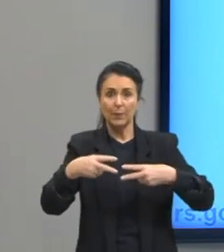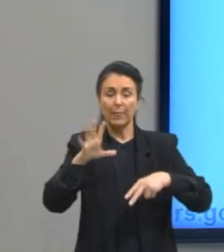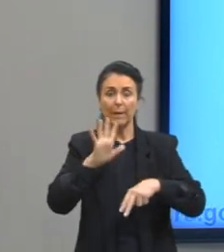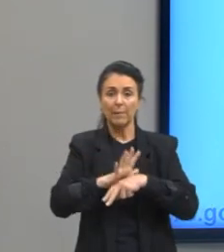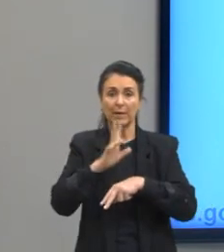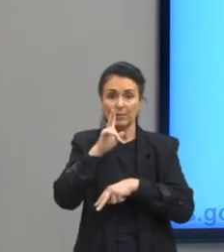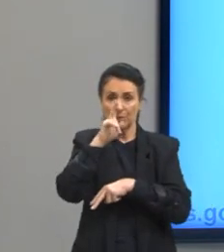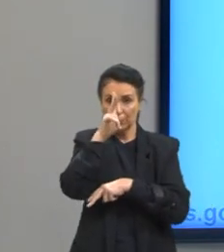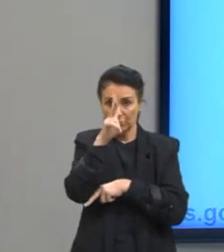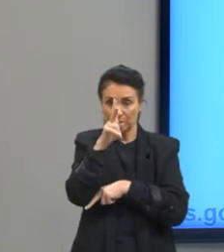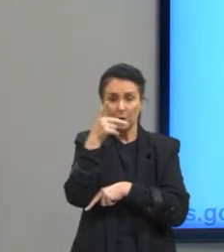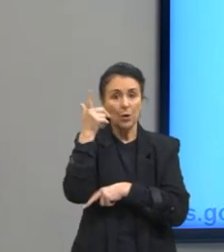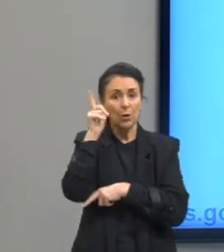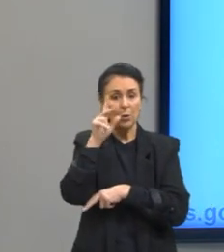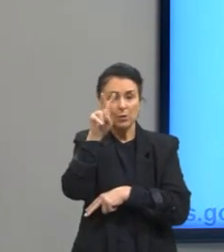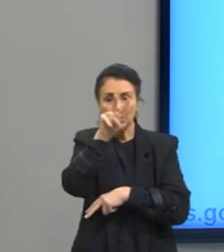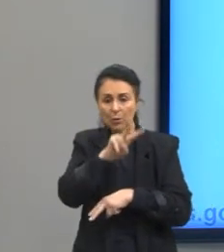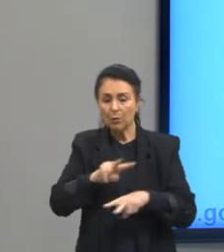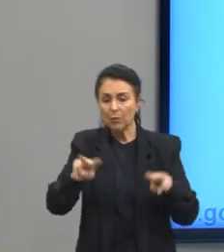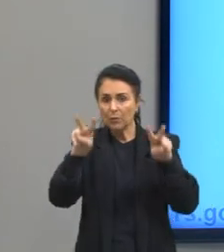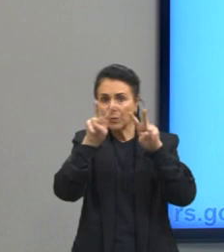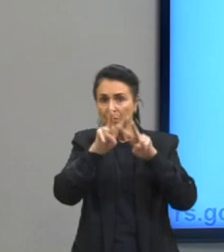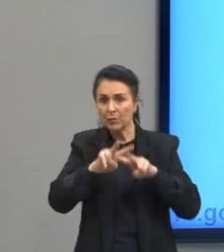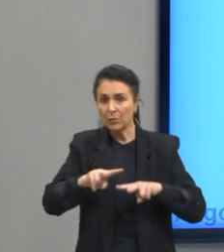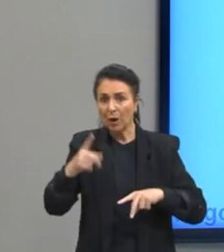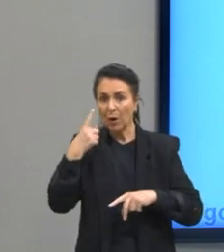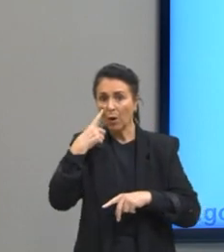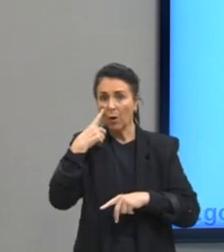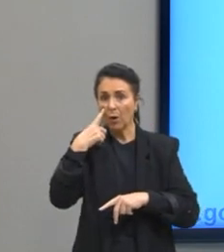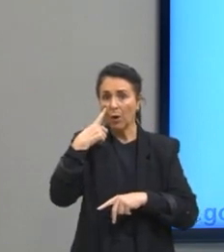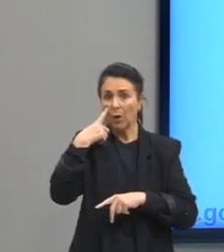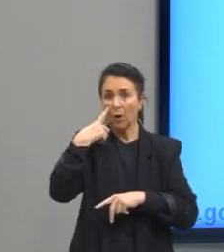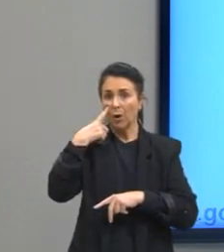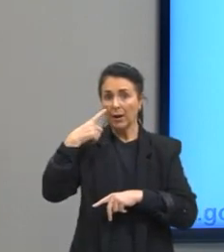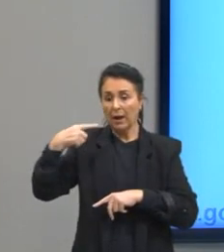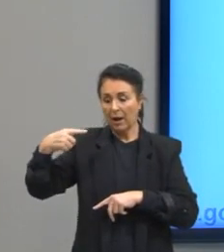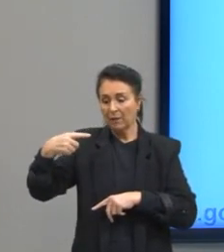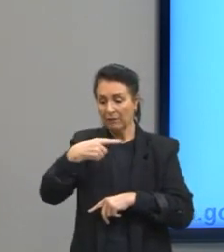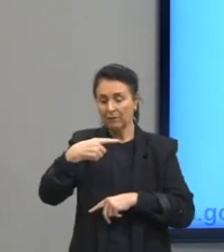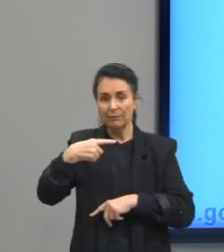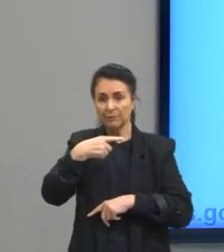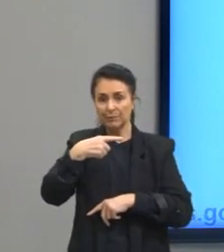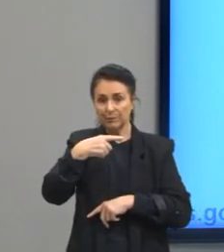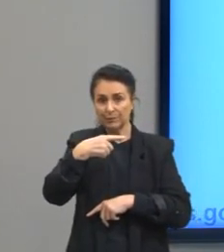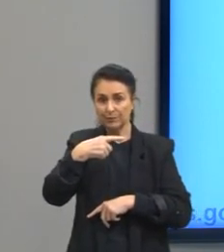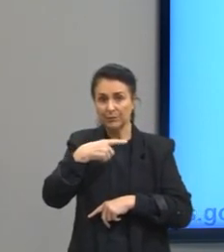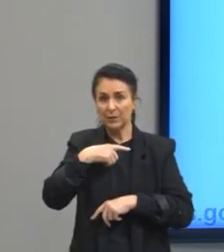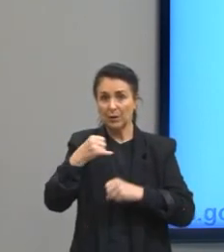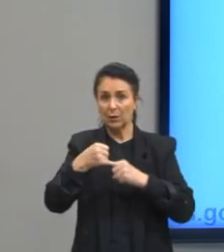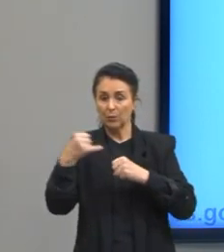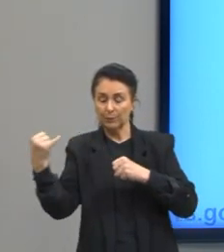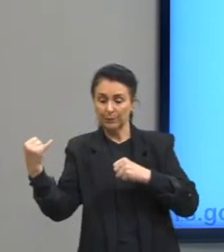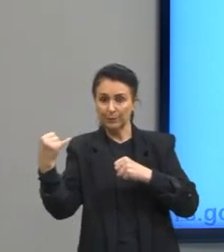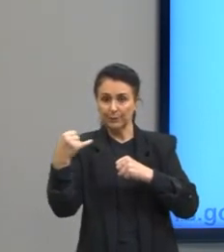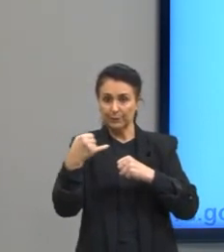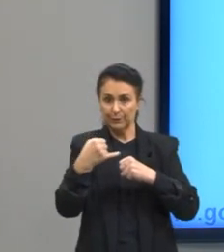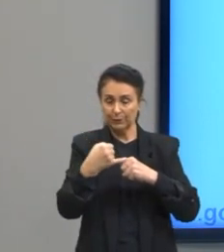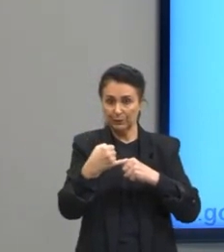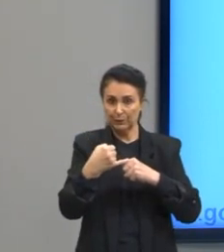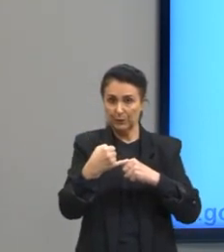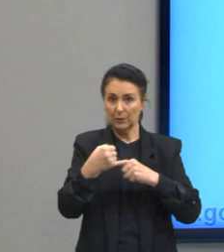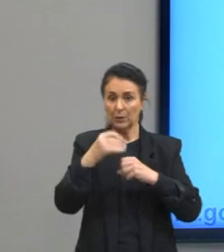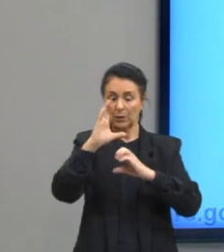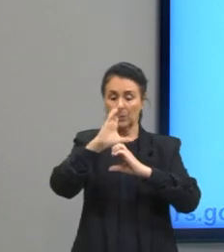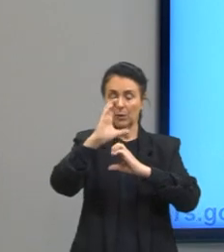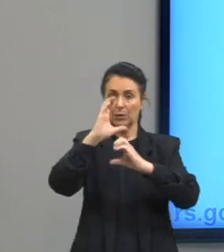consigo visualizar ali pela flecha, ela é a mais intensa. Ela ocorre entre um íon, tá? Então, tem que ter um composto